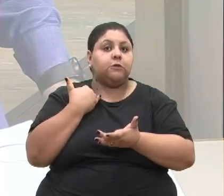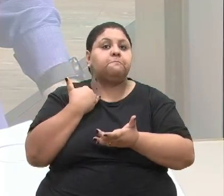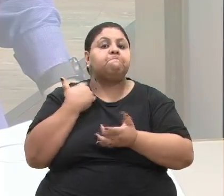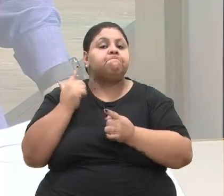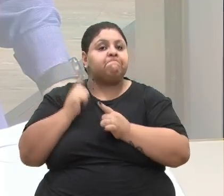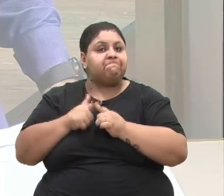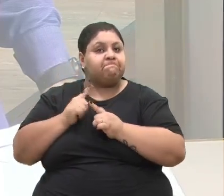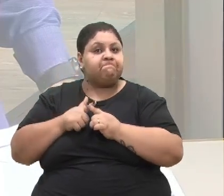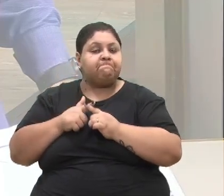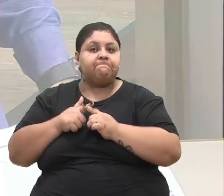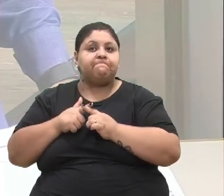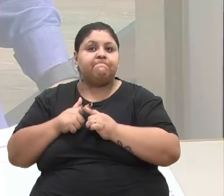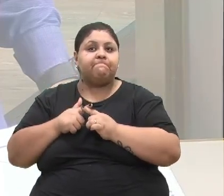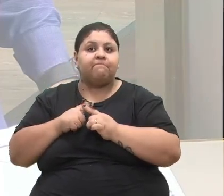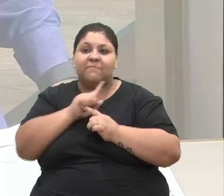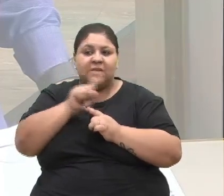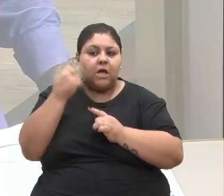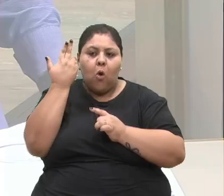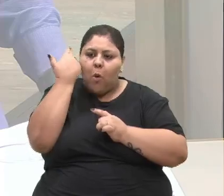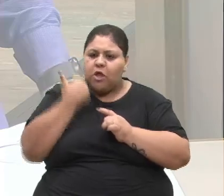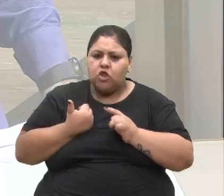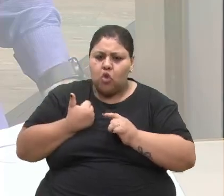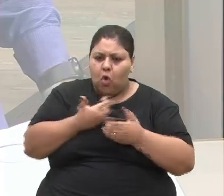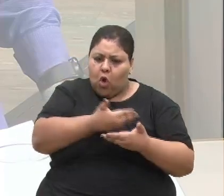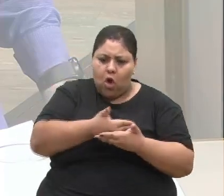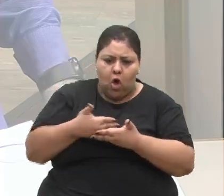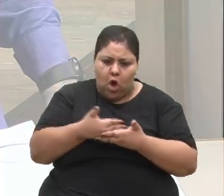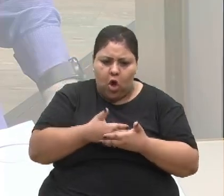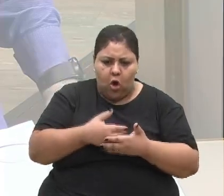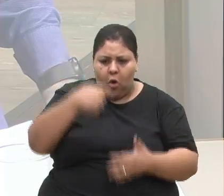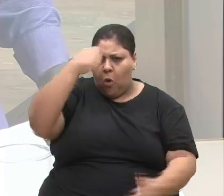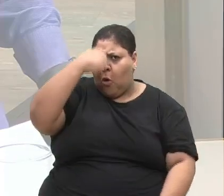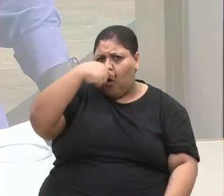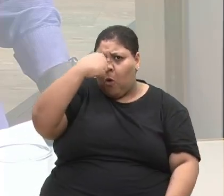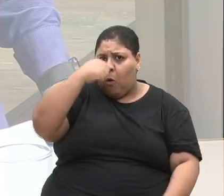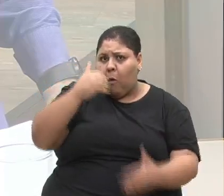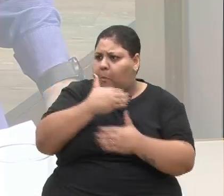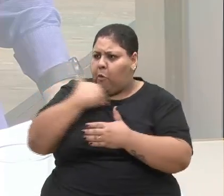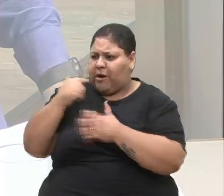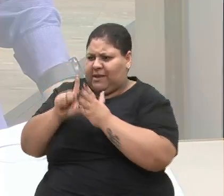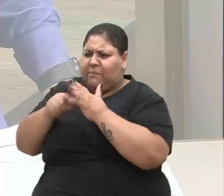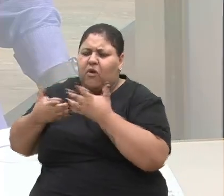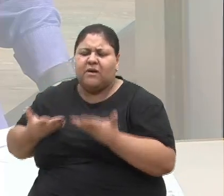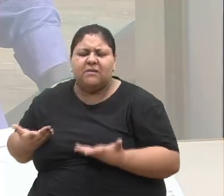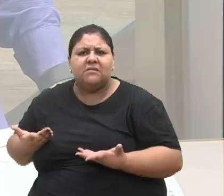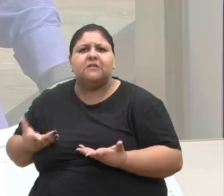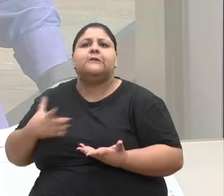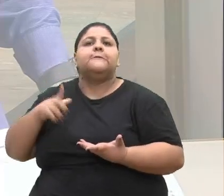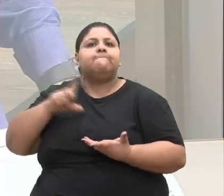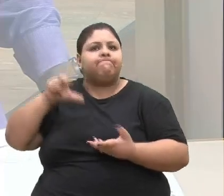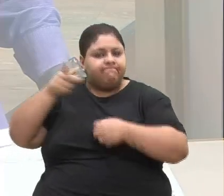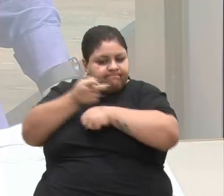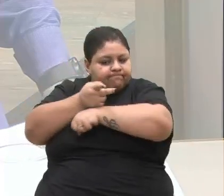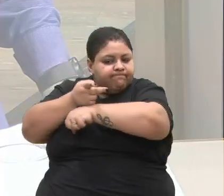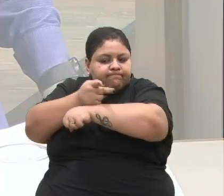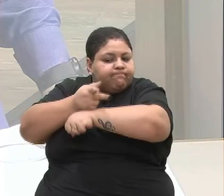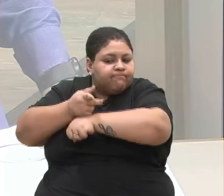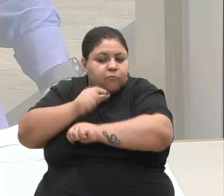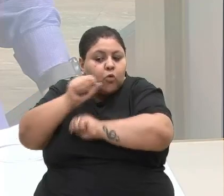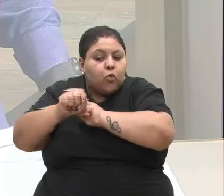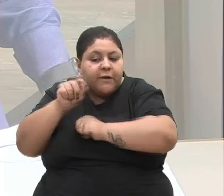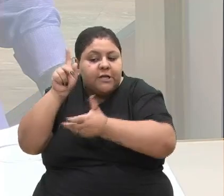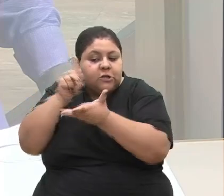não é normal uma criança com sintomas gripais virar óbito. Então, tem que se investigar o que, de fato,